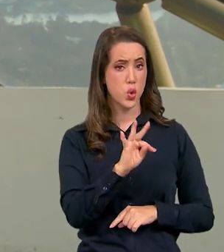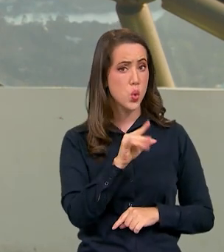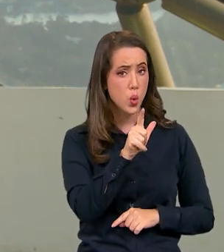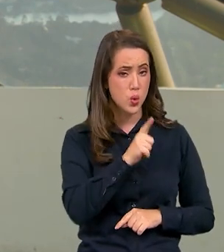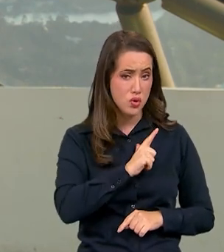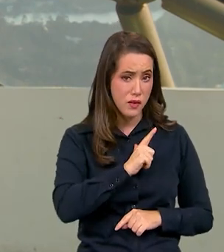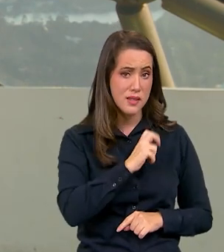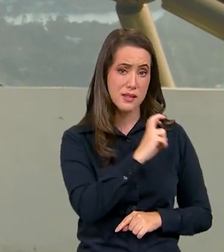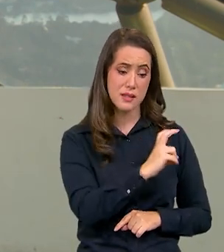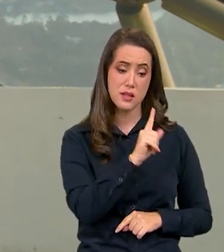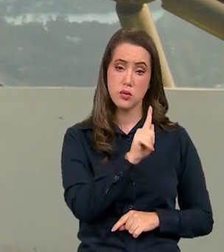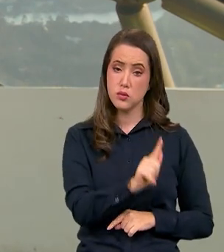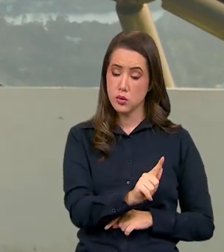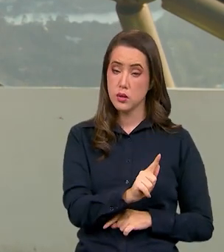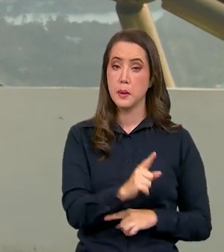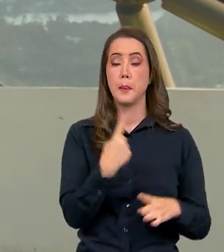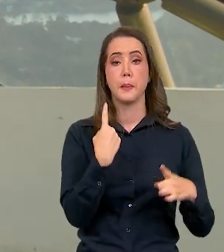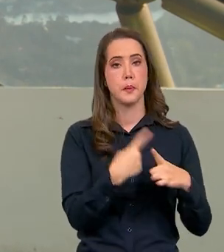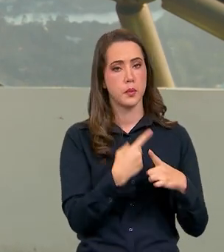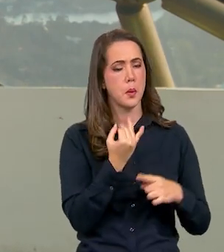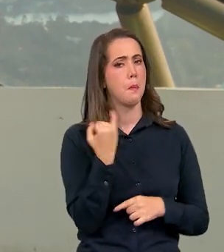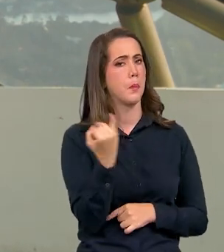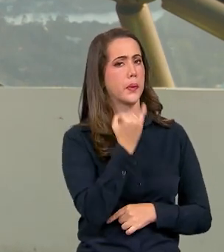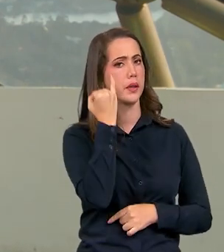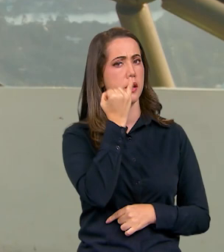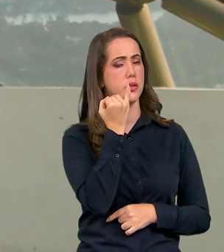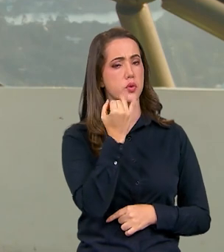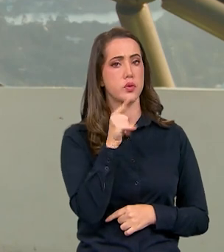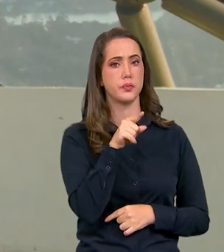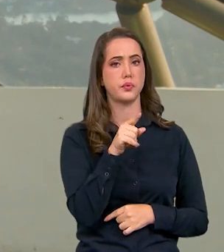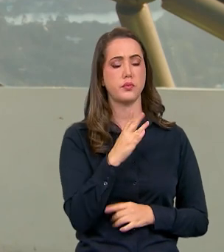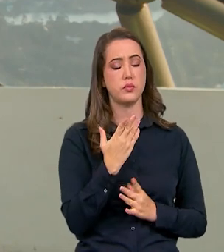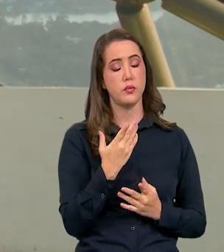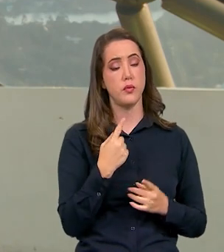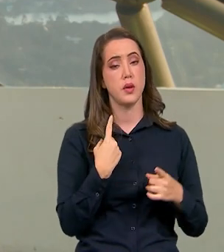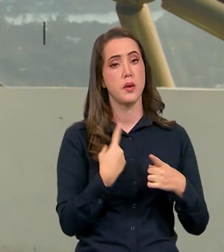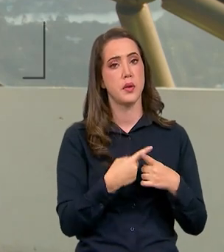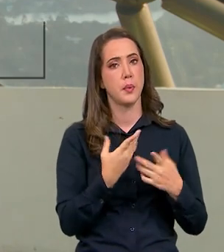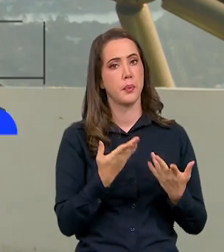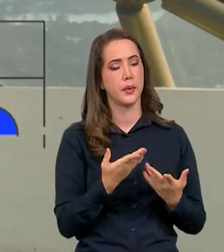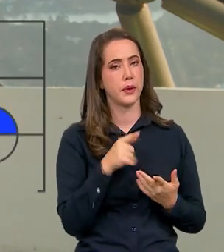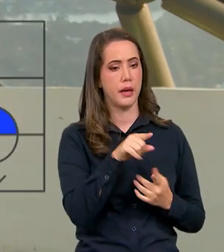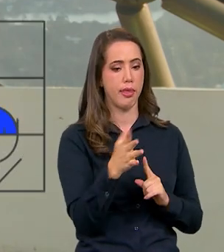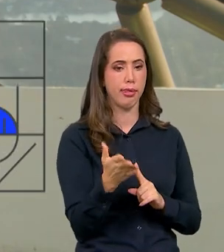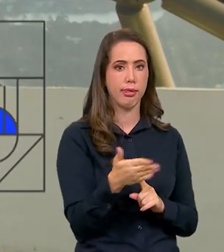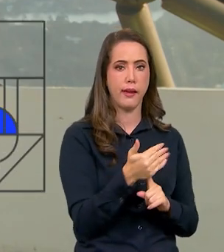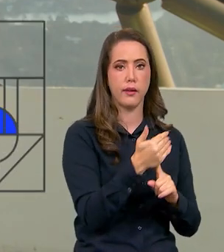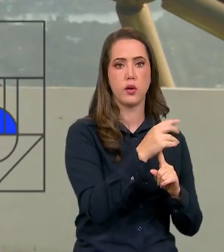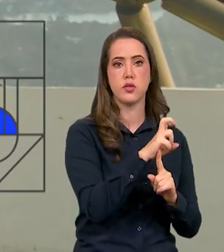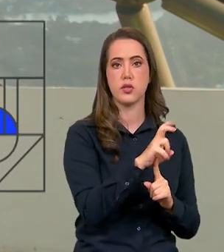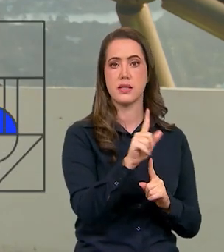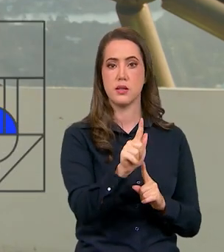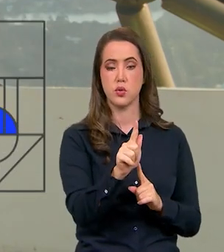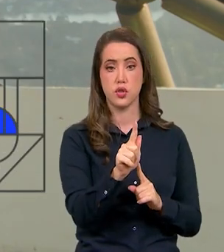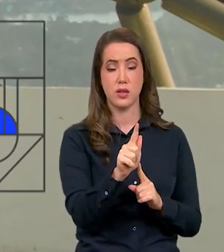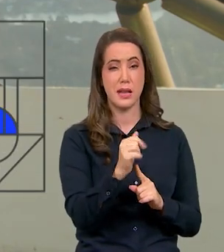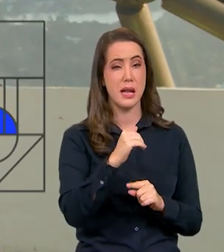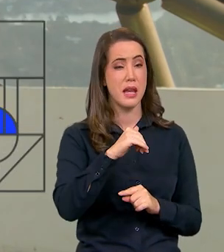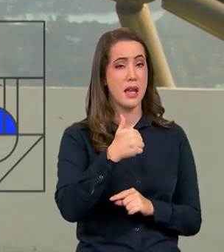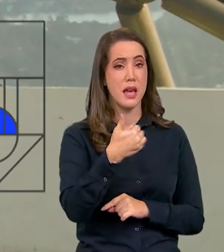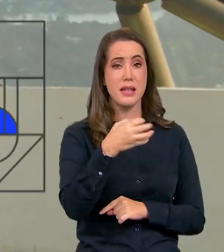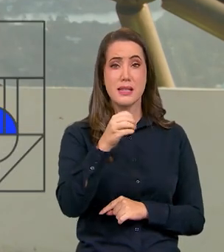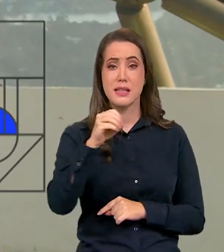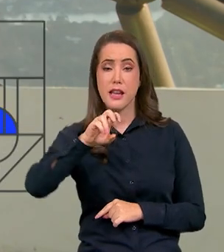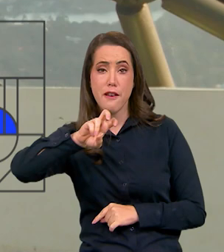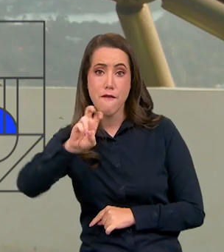integrado com a tecnologia 5G no seu ápice. Então, a tecnologia 5G entrega uma velocidade